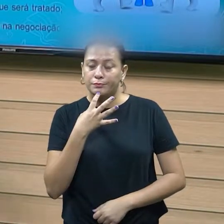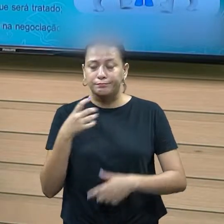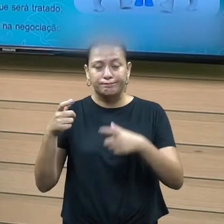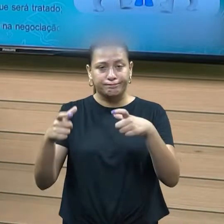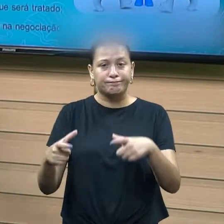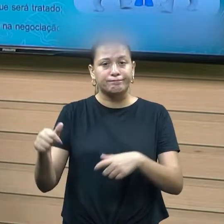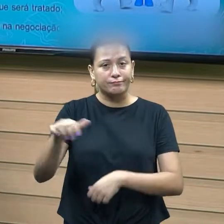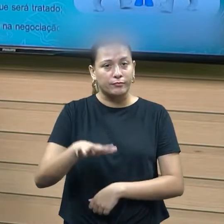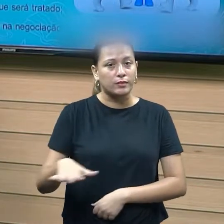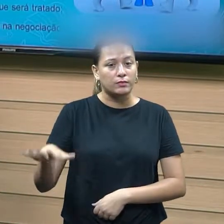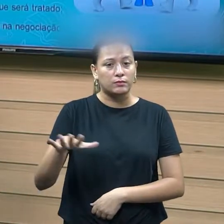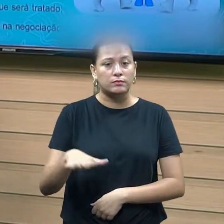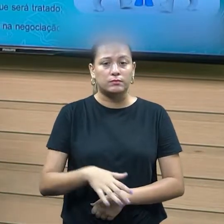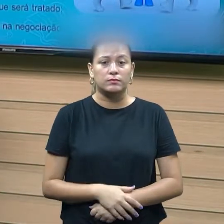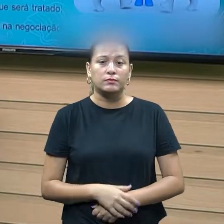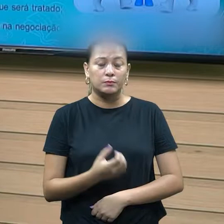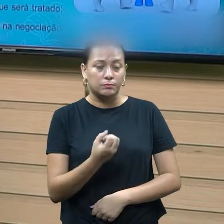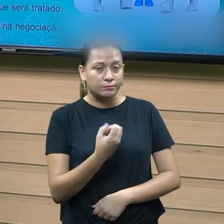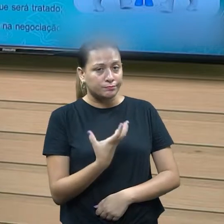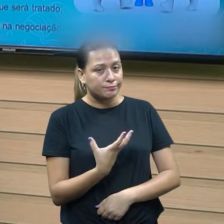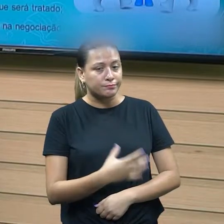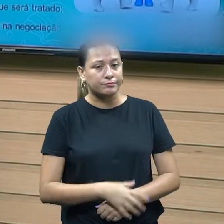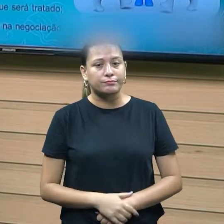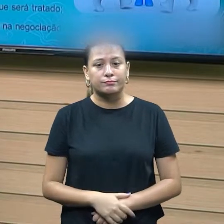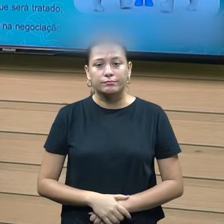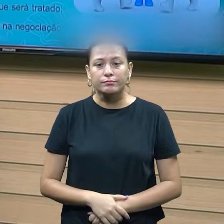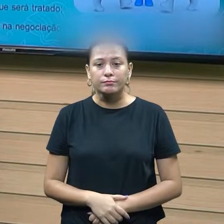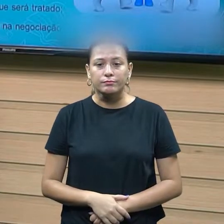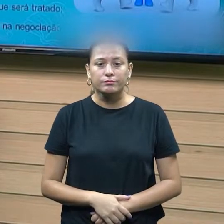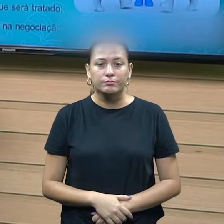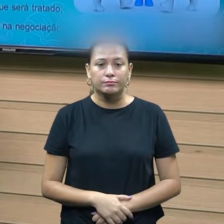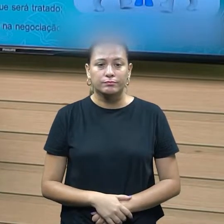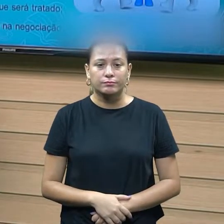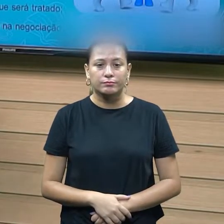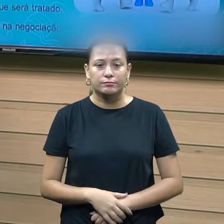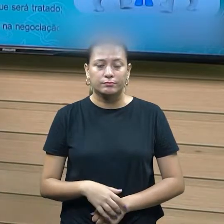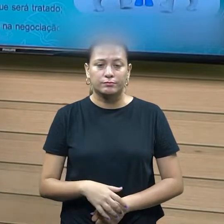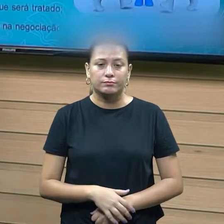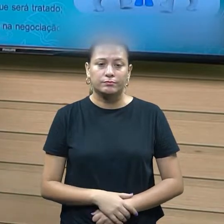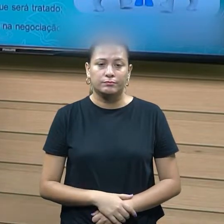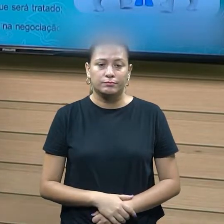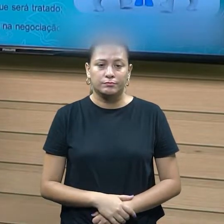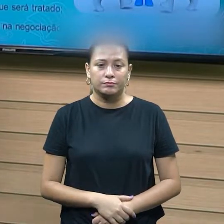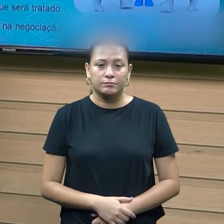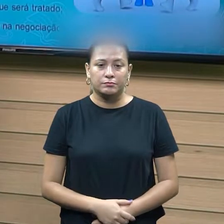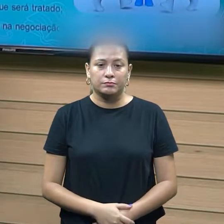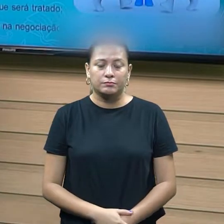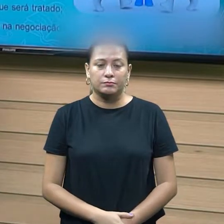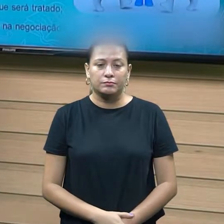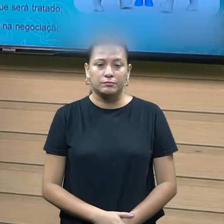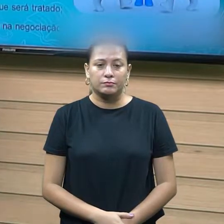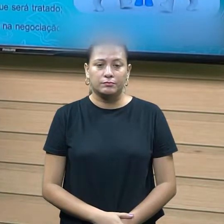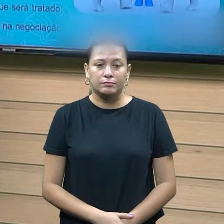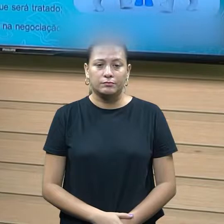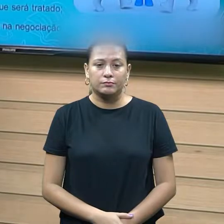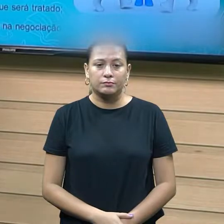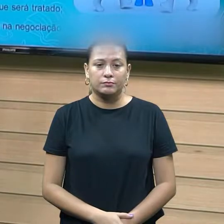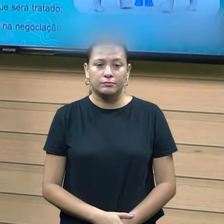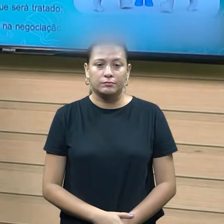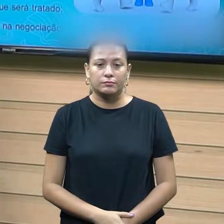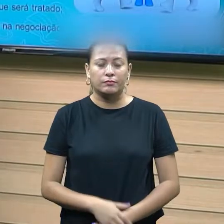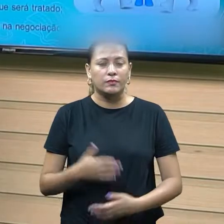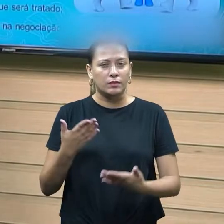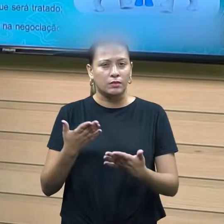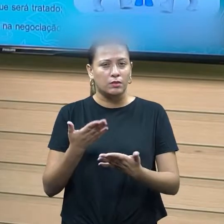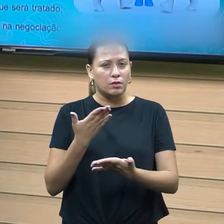local é muito interessante quando eu adentro nesse processo da negociação. Veja só, vocês, você enquanto, isso é